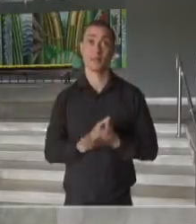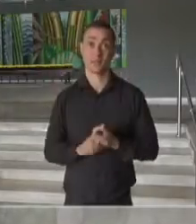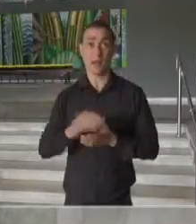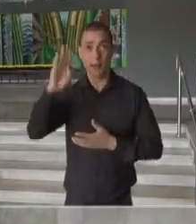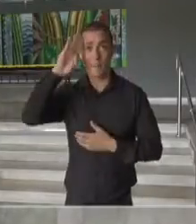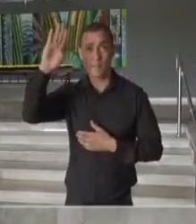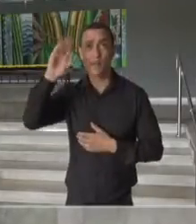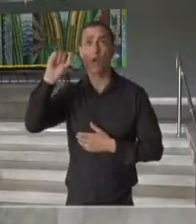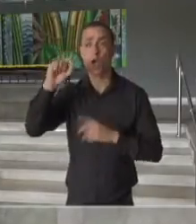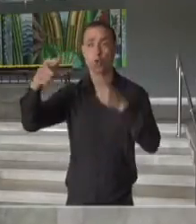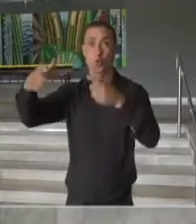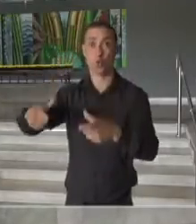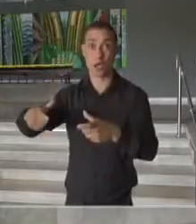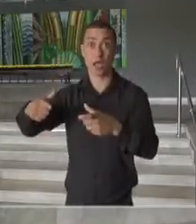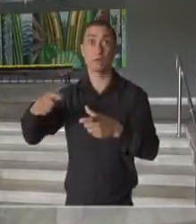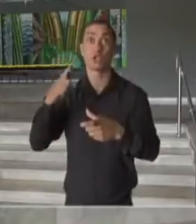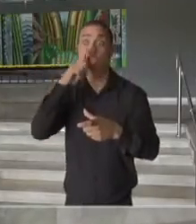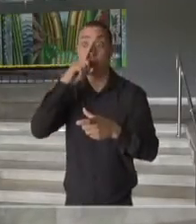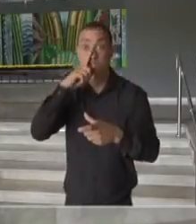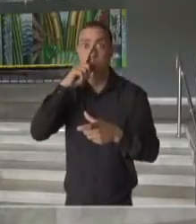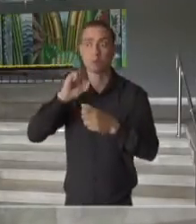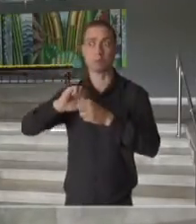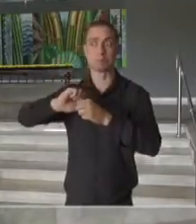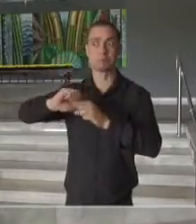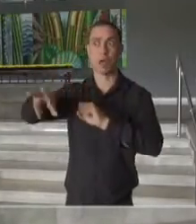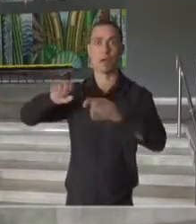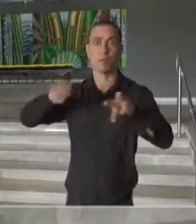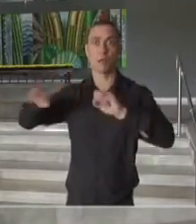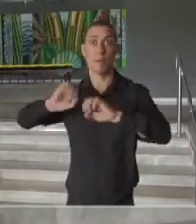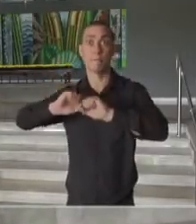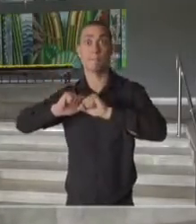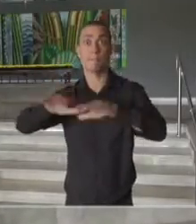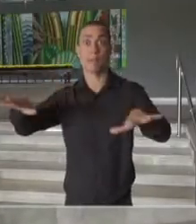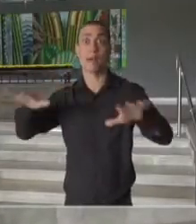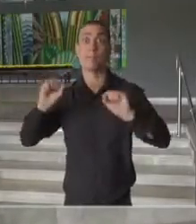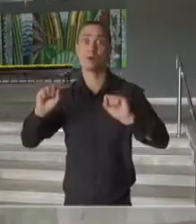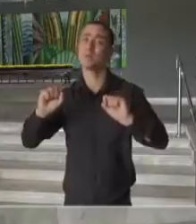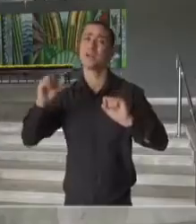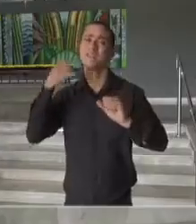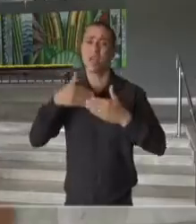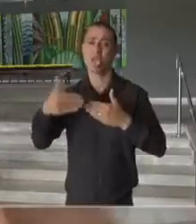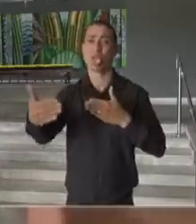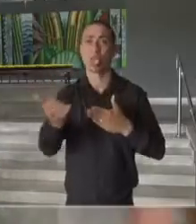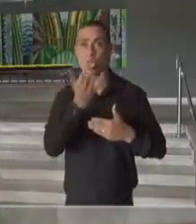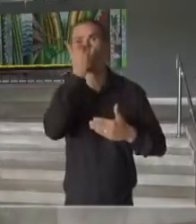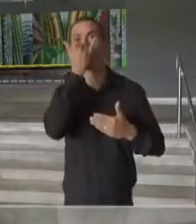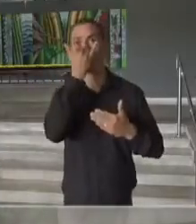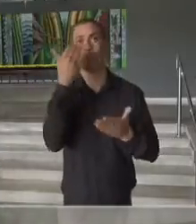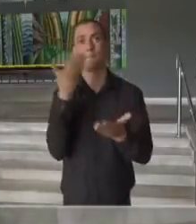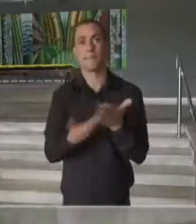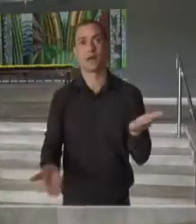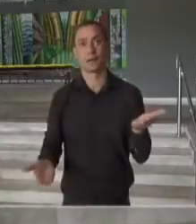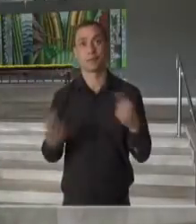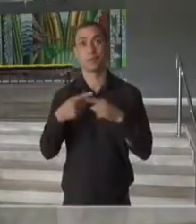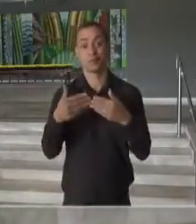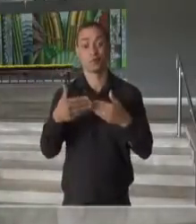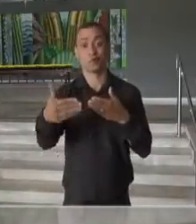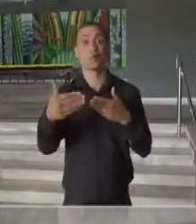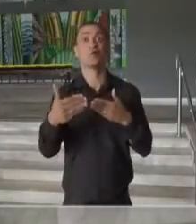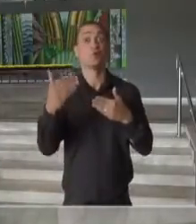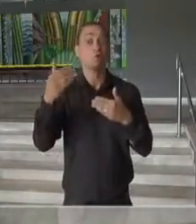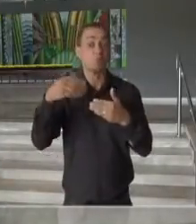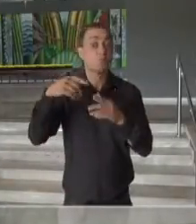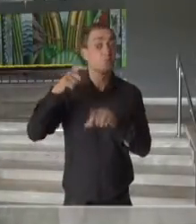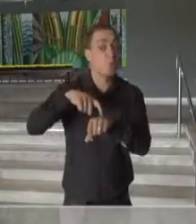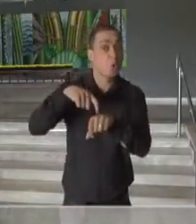locais onde há possibilidade de aumento da transmissão para que a gente não tenha frustrado as previsões de em